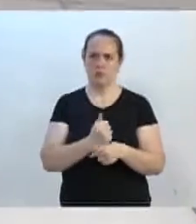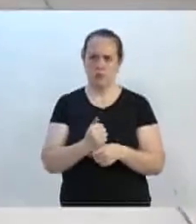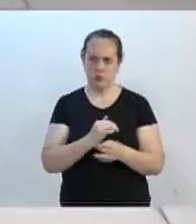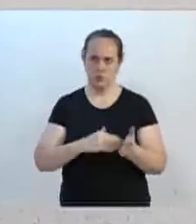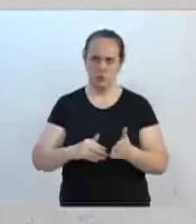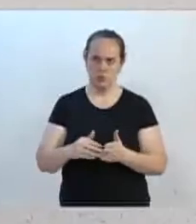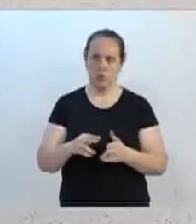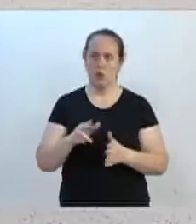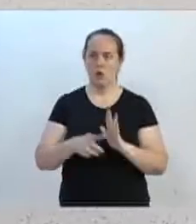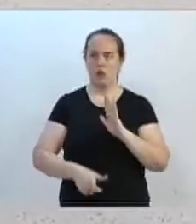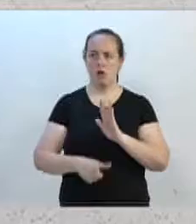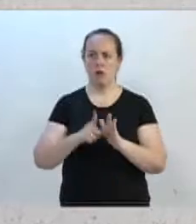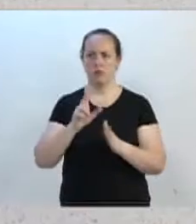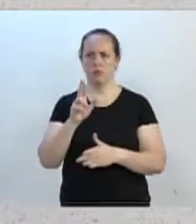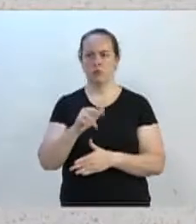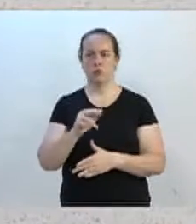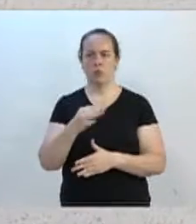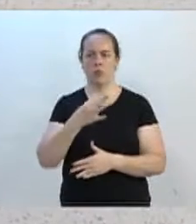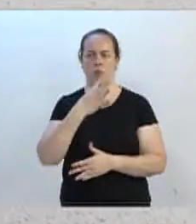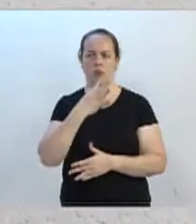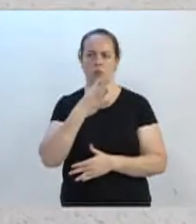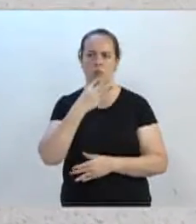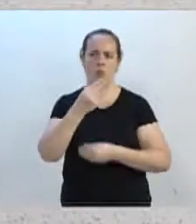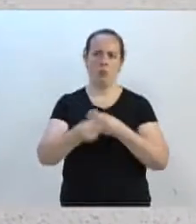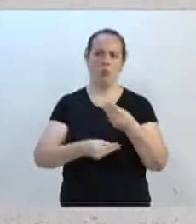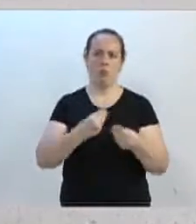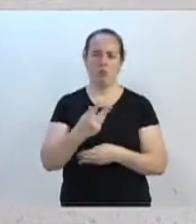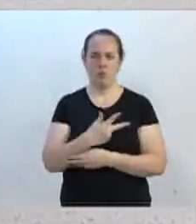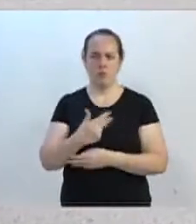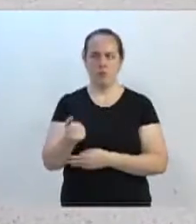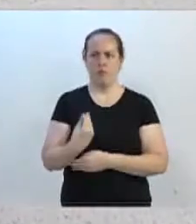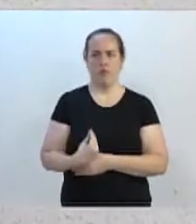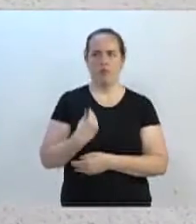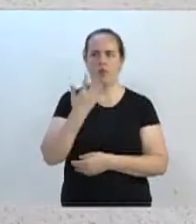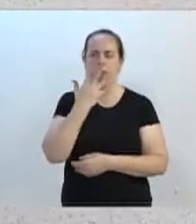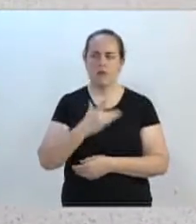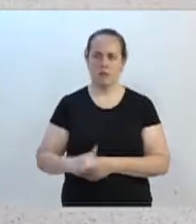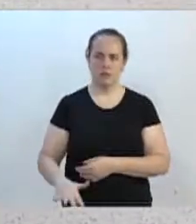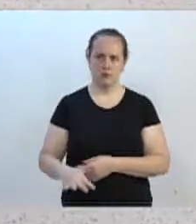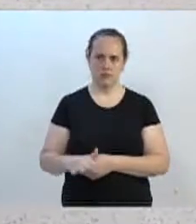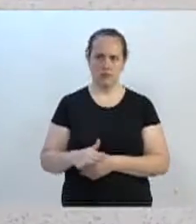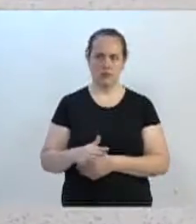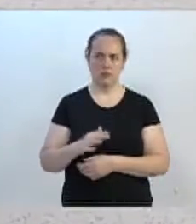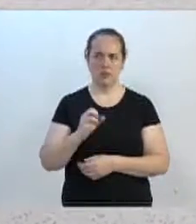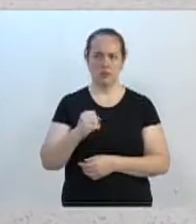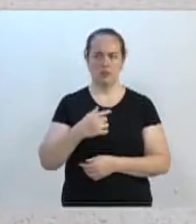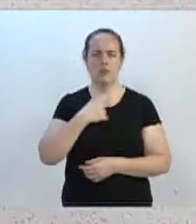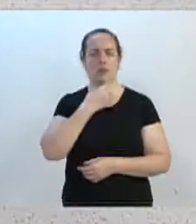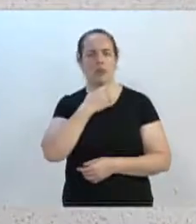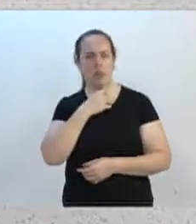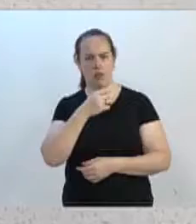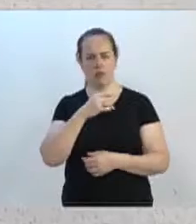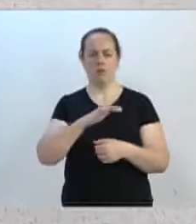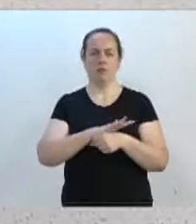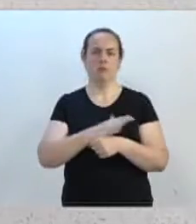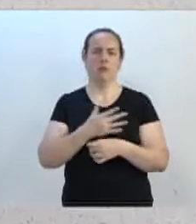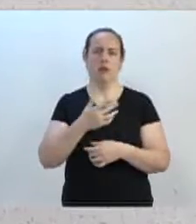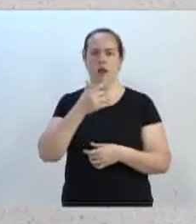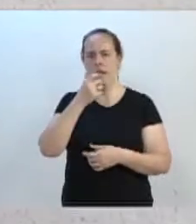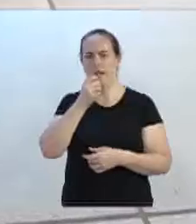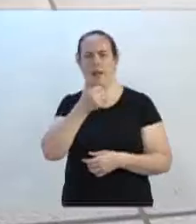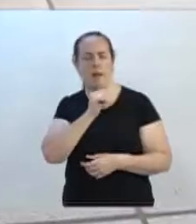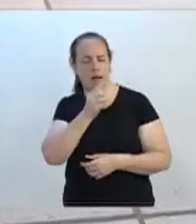eles nunca tiveram conhecimento de como salvar a vida de uma criança quando estivesse engasgada pelo leite